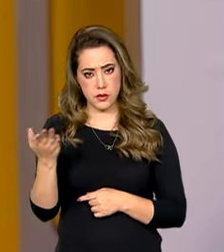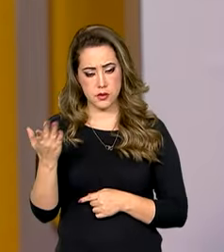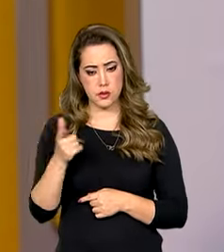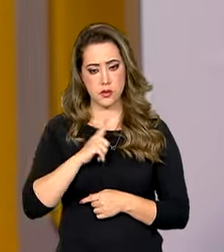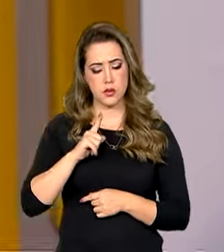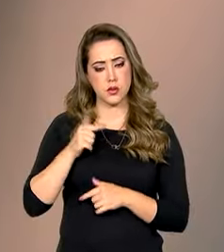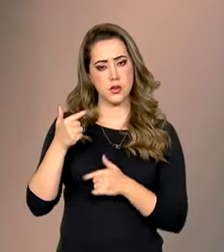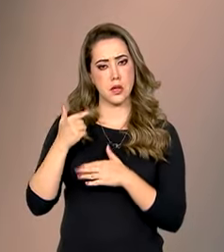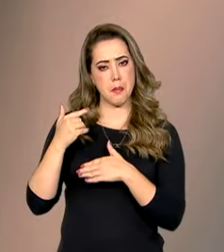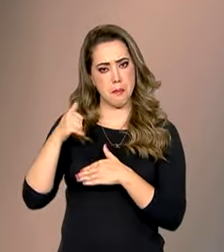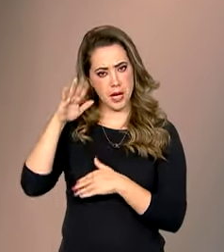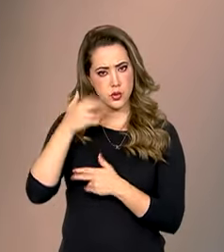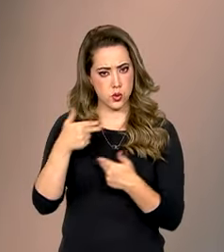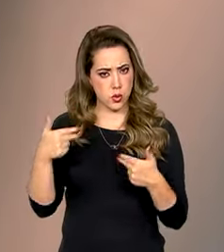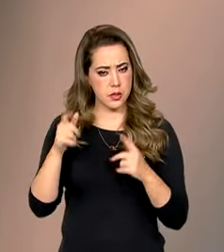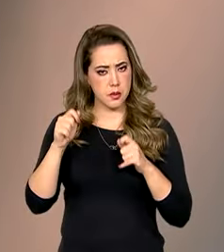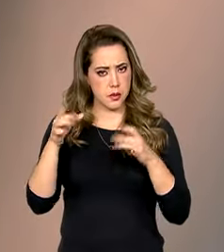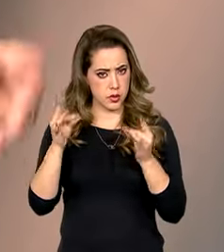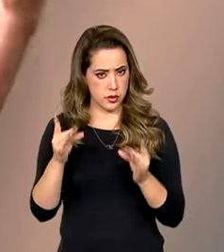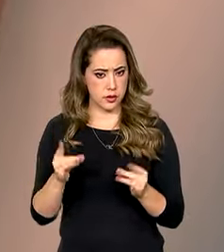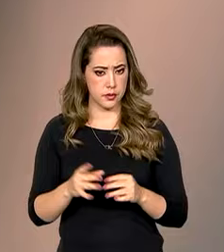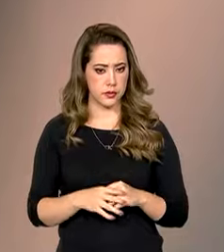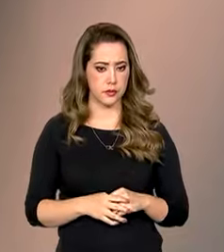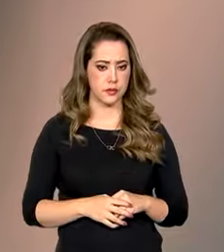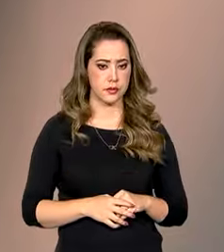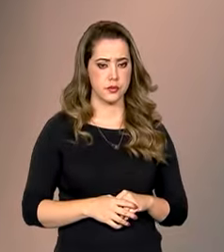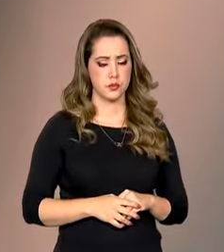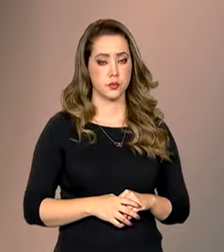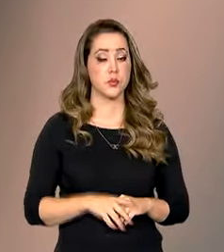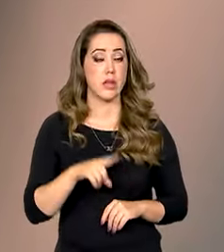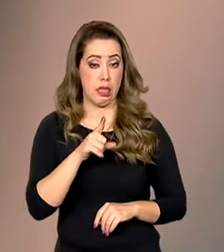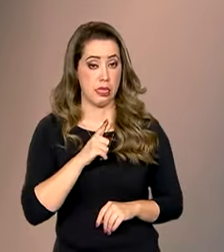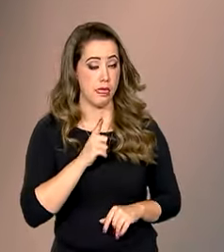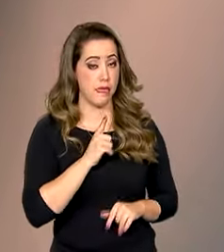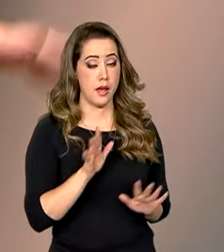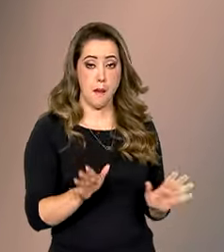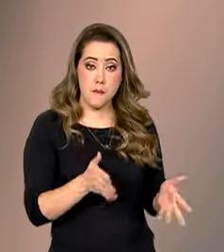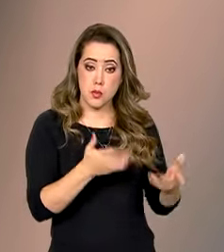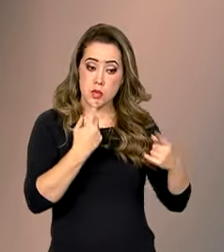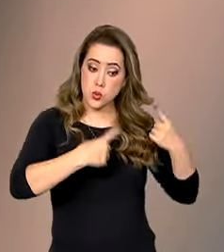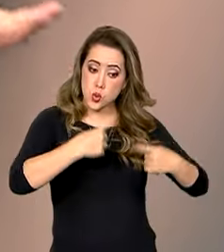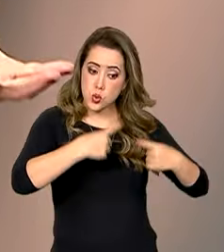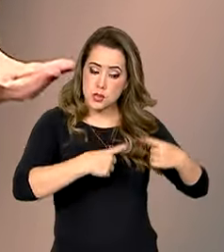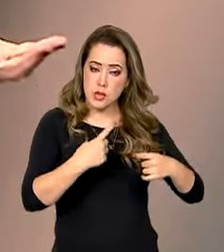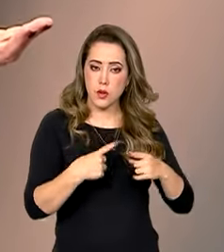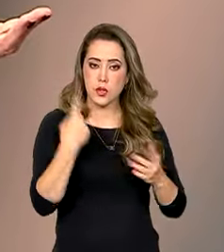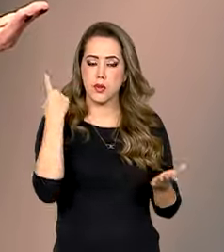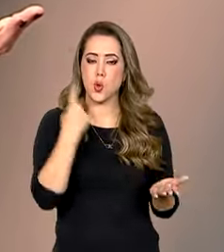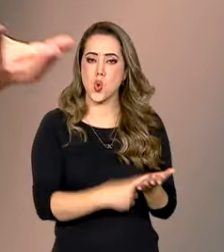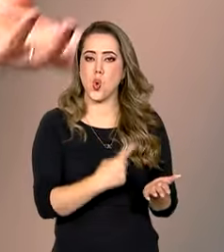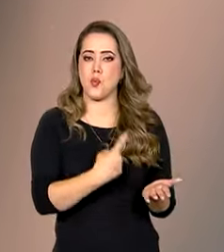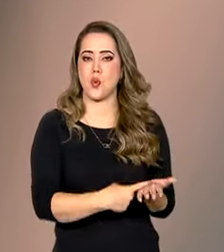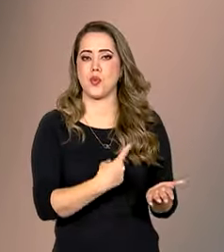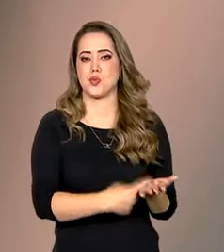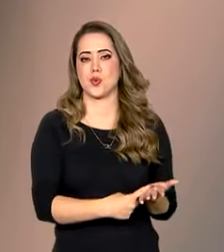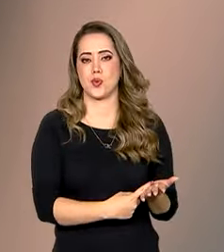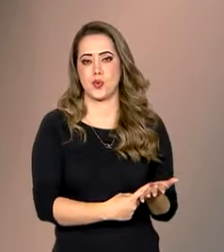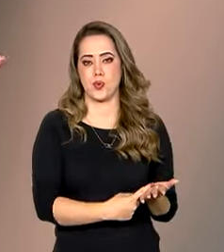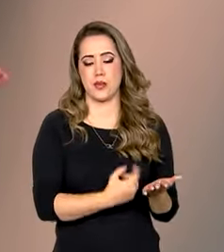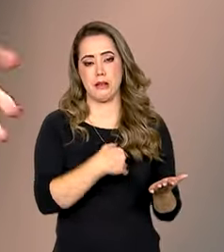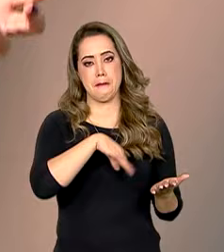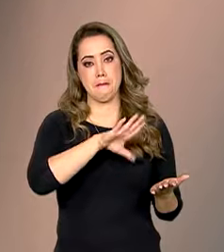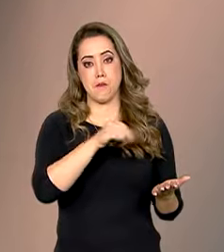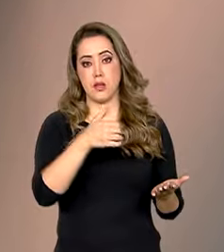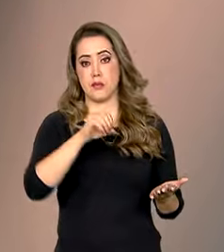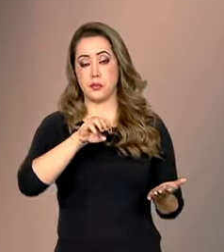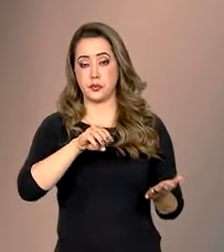Tem algo além que a senhora gostaria de citar? A promoção de debates e a adesão a um termo de compromisso, mais de 100